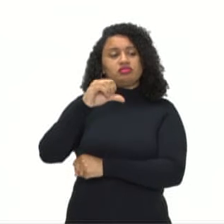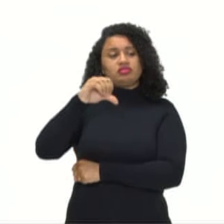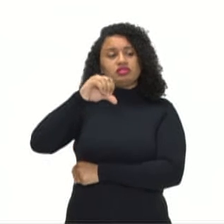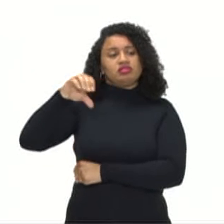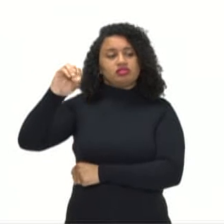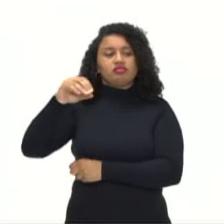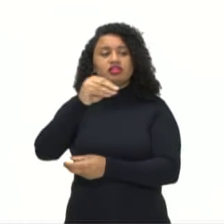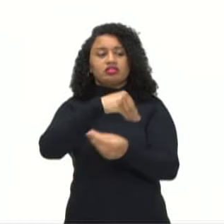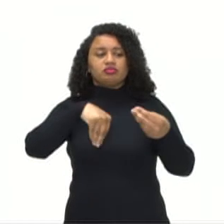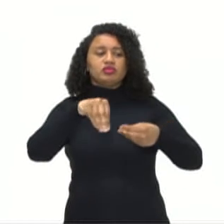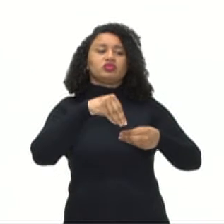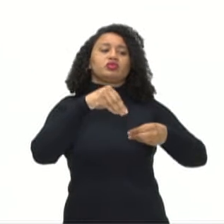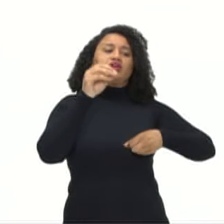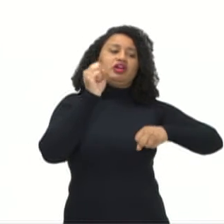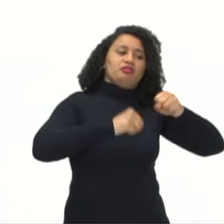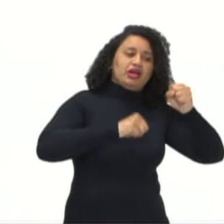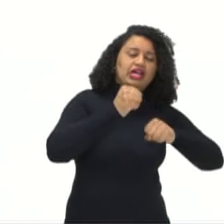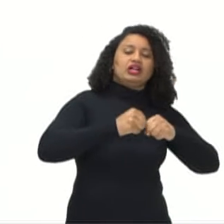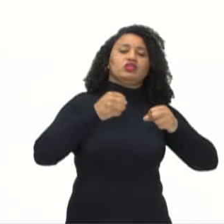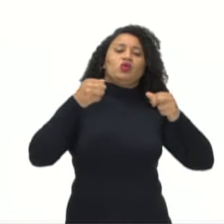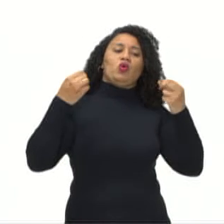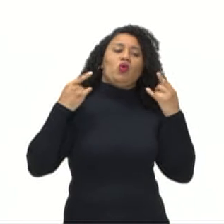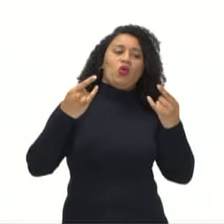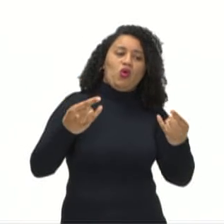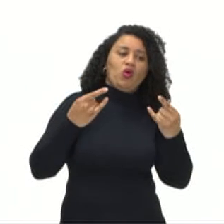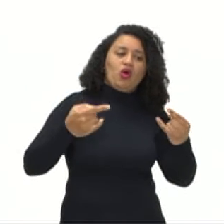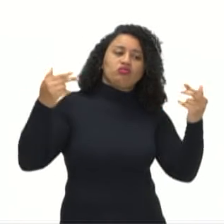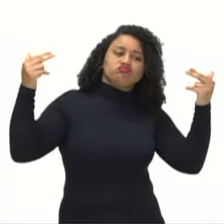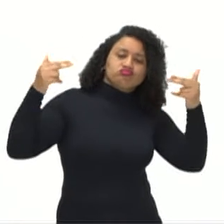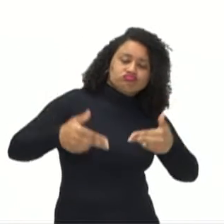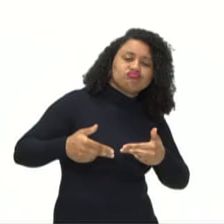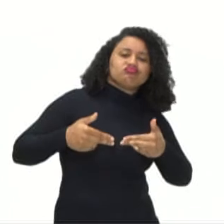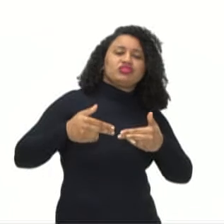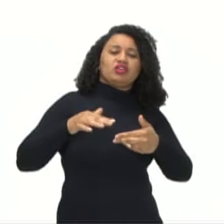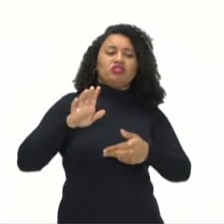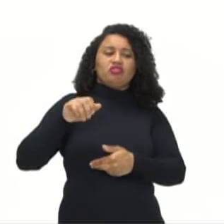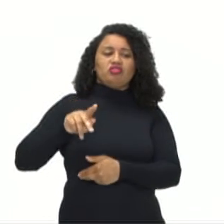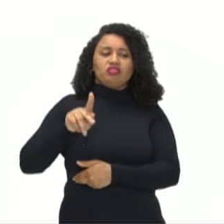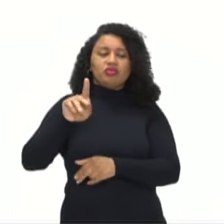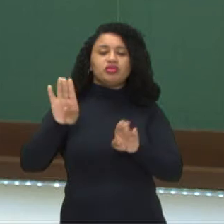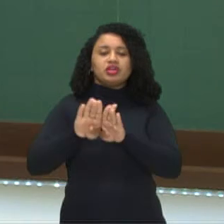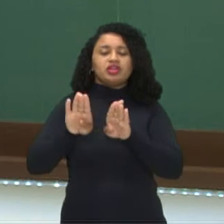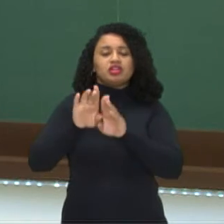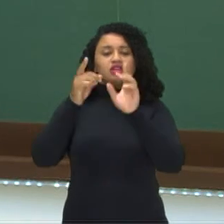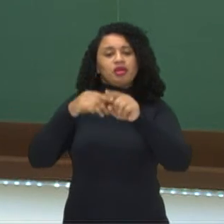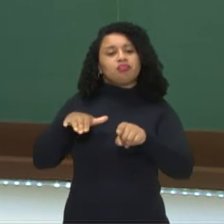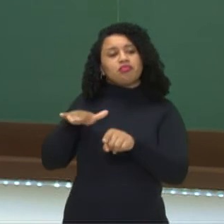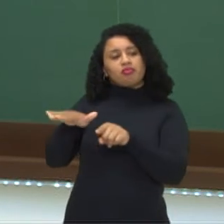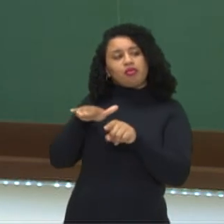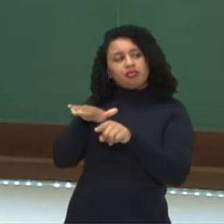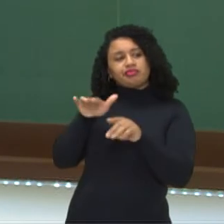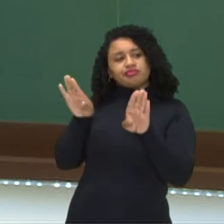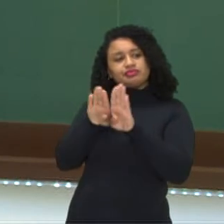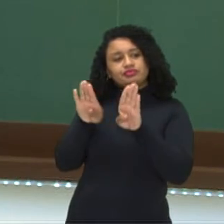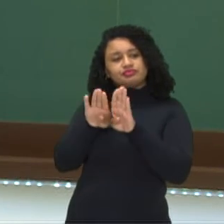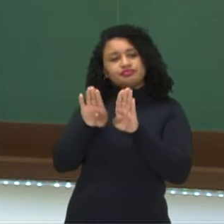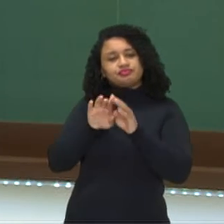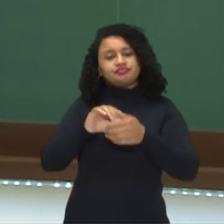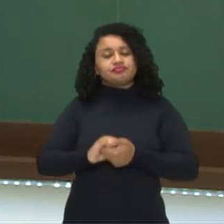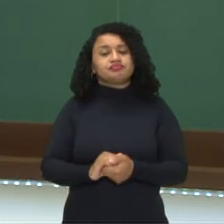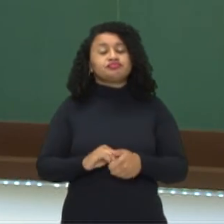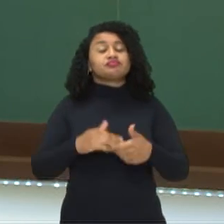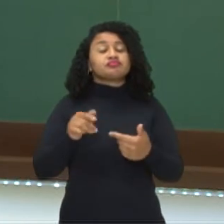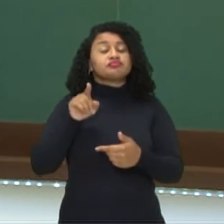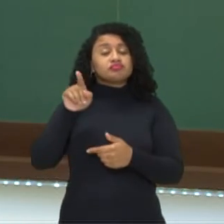regionais como maracatu, rock, hip-hop, funk e música eletrônica, né? Então,